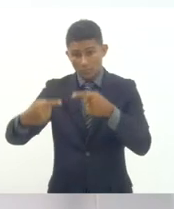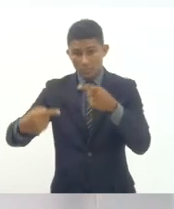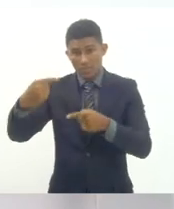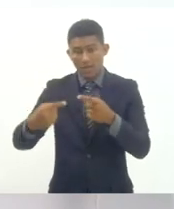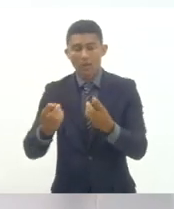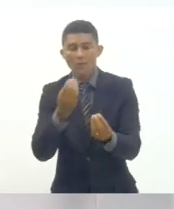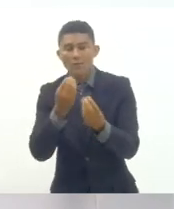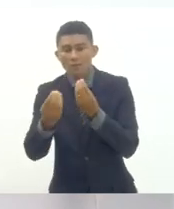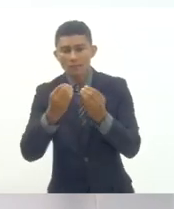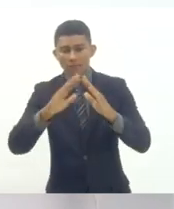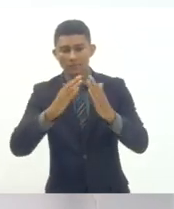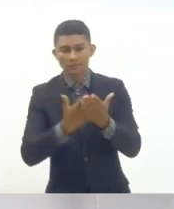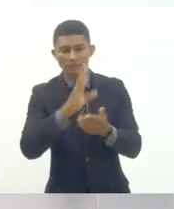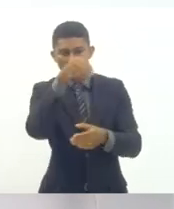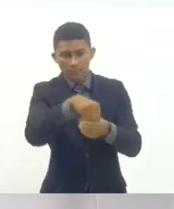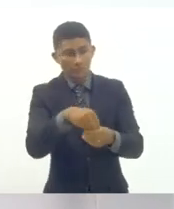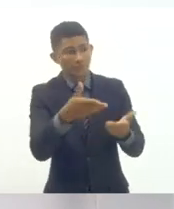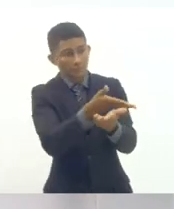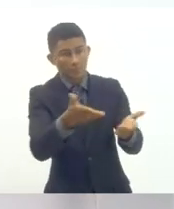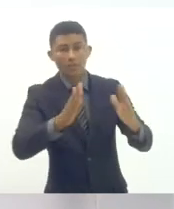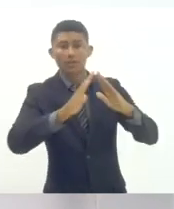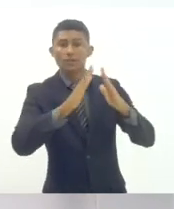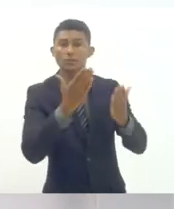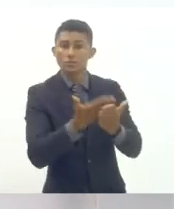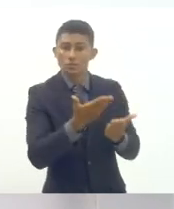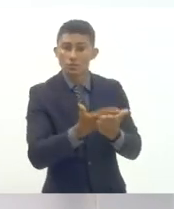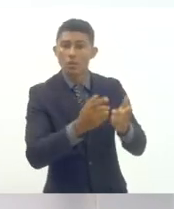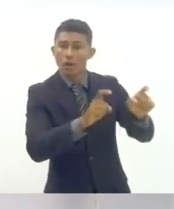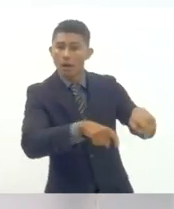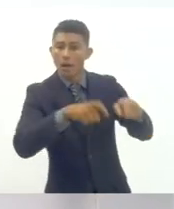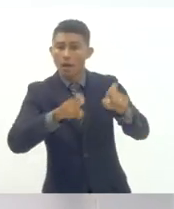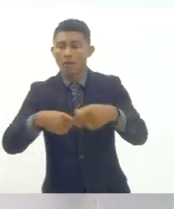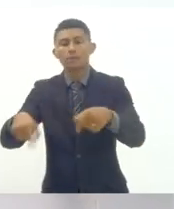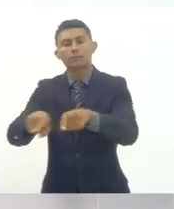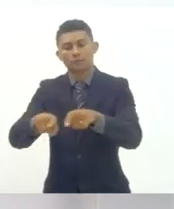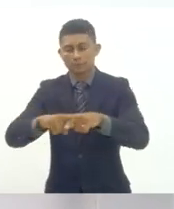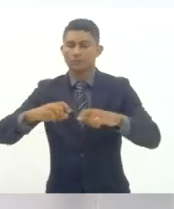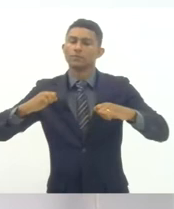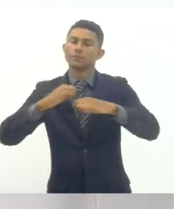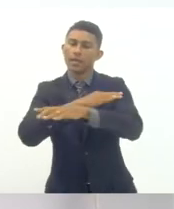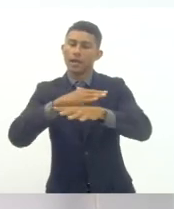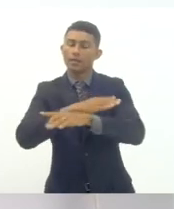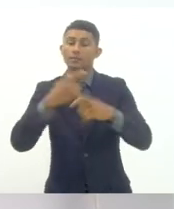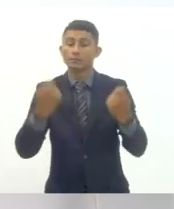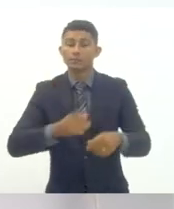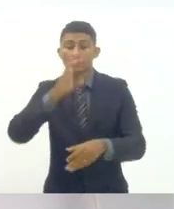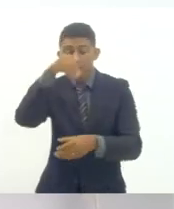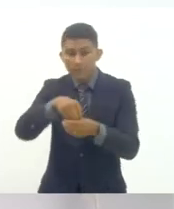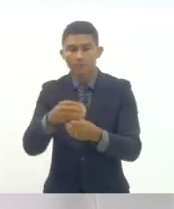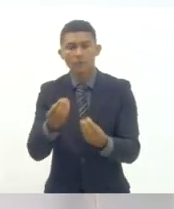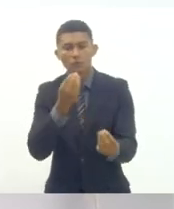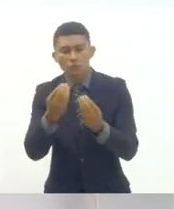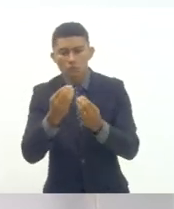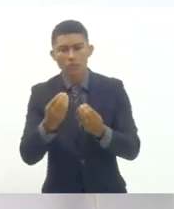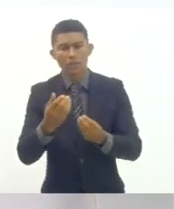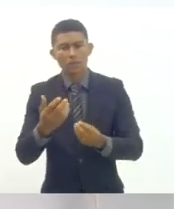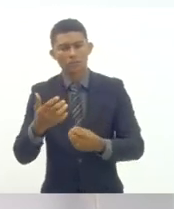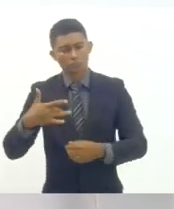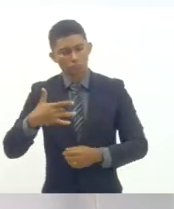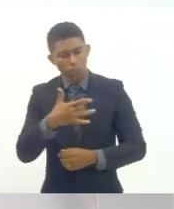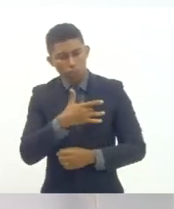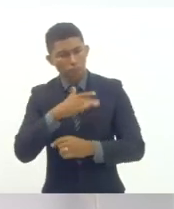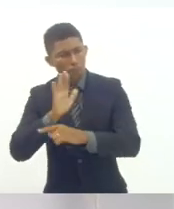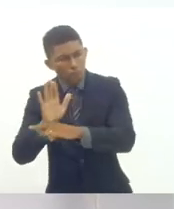para as escolas do campo e da cidade garantindo alimentação saudável valorizando os